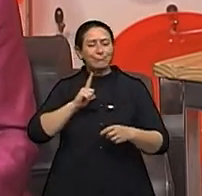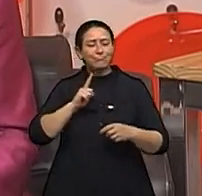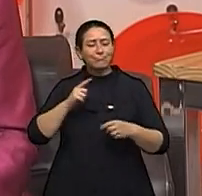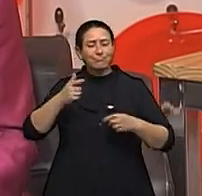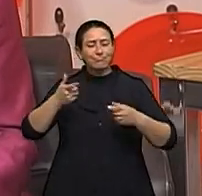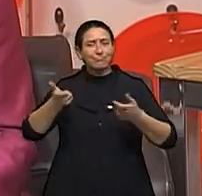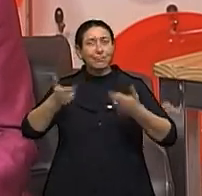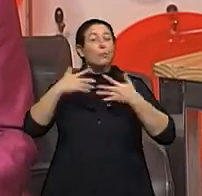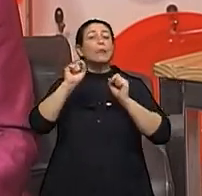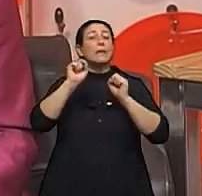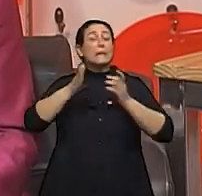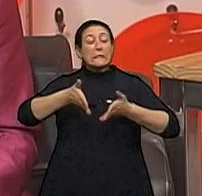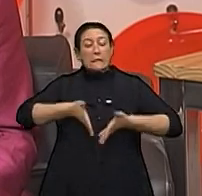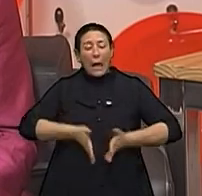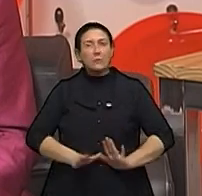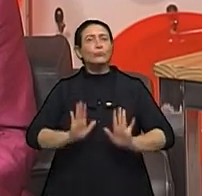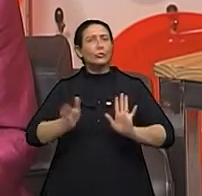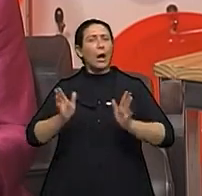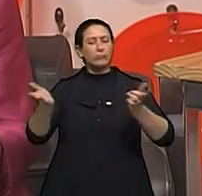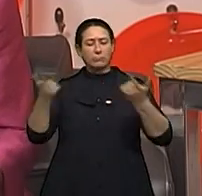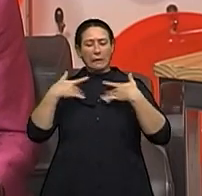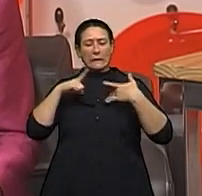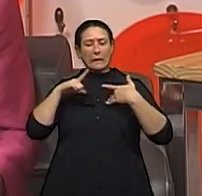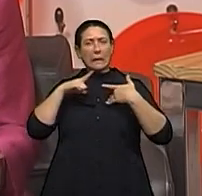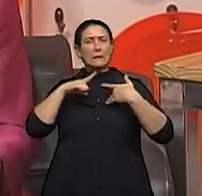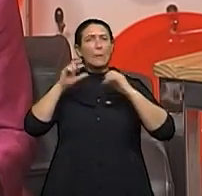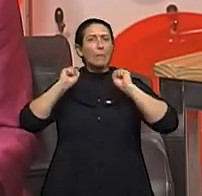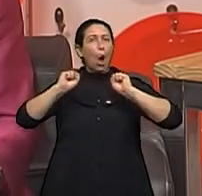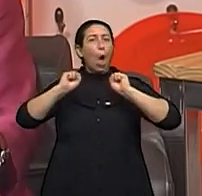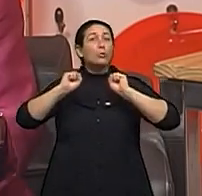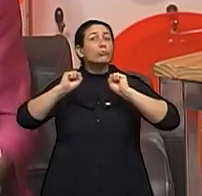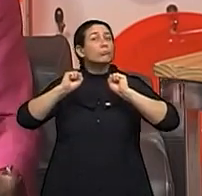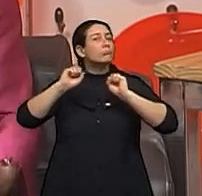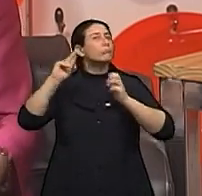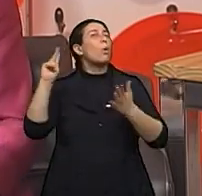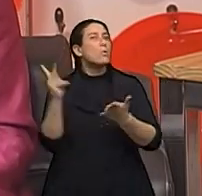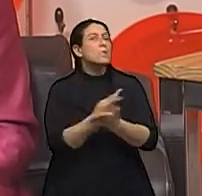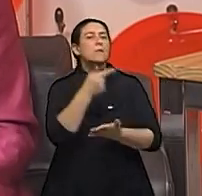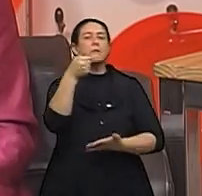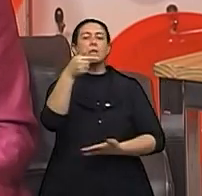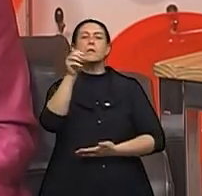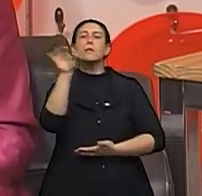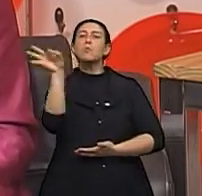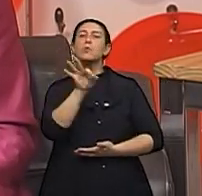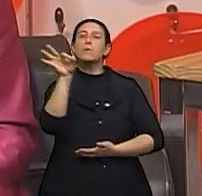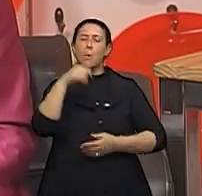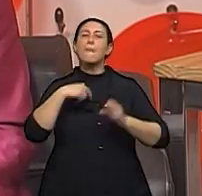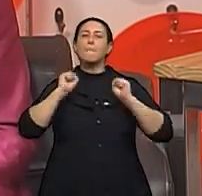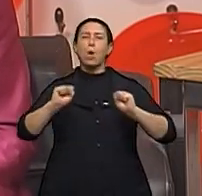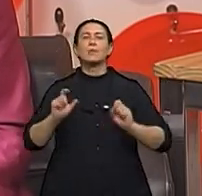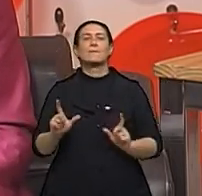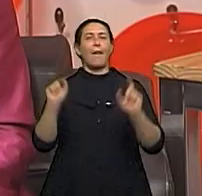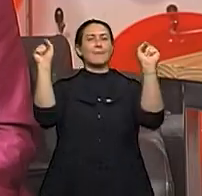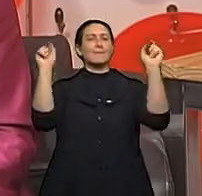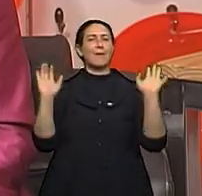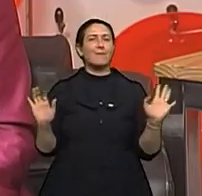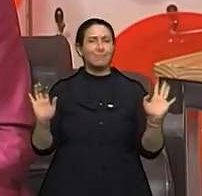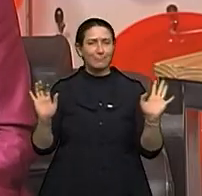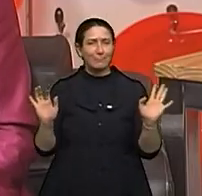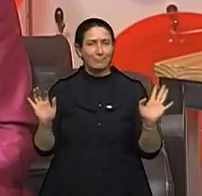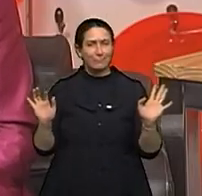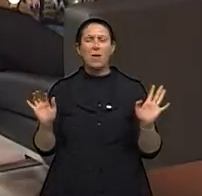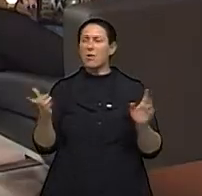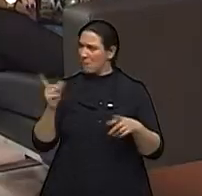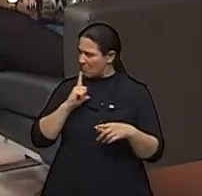Elas nascem com uma predisposição de até uma chance de 70% de ter câncer de mama. E está se fazendo esses exames?